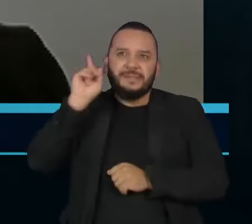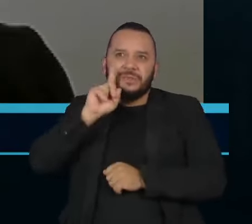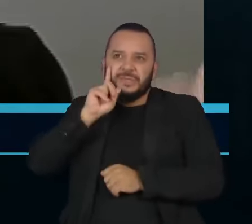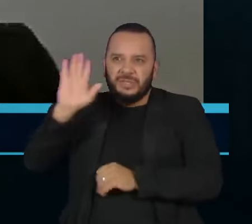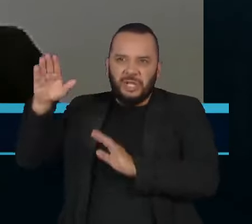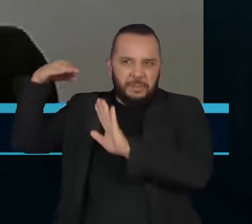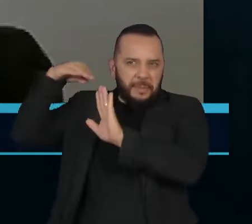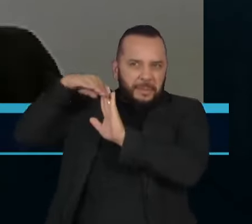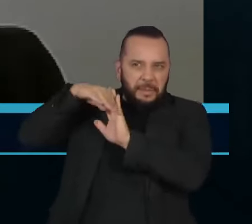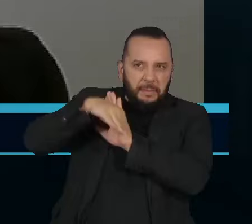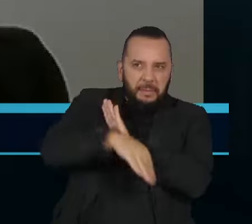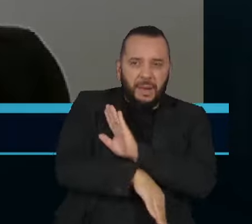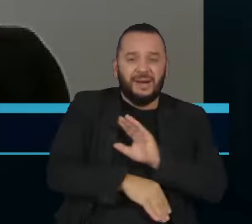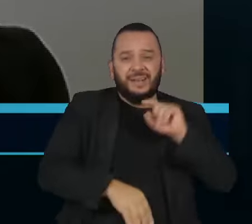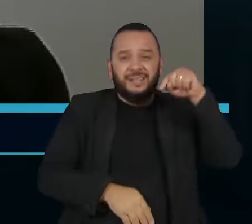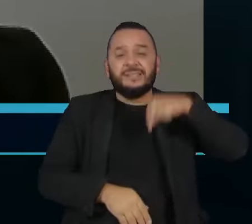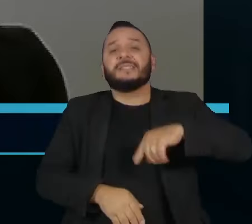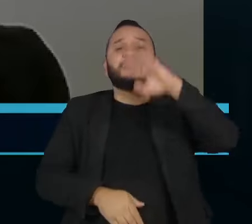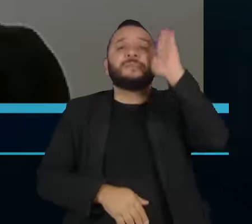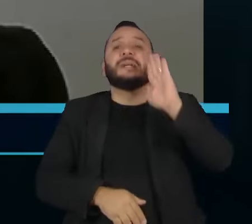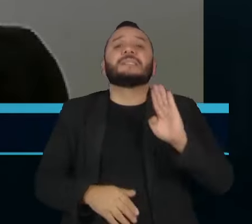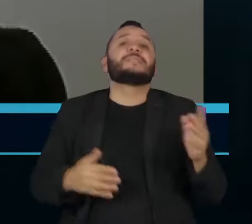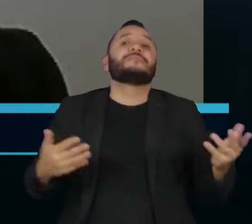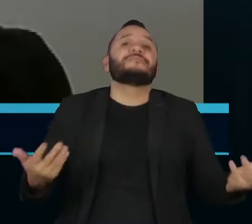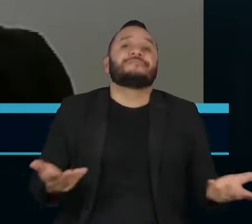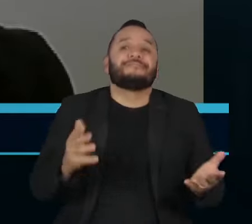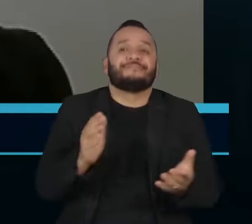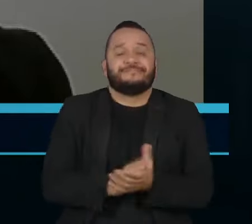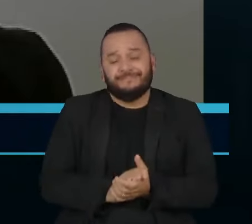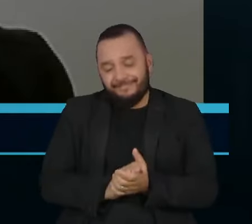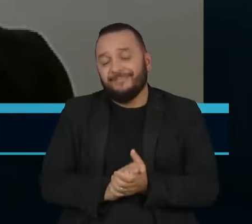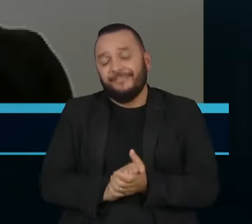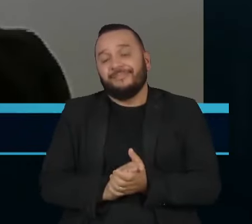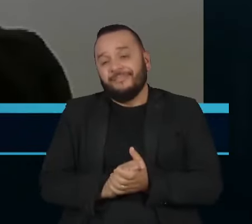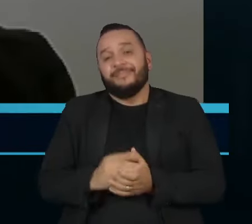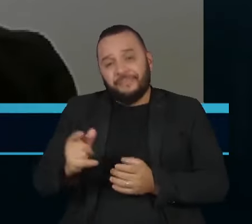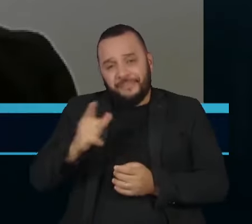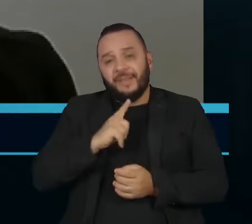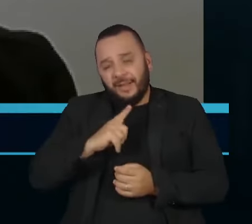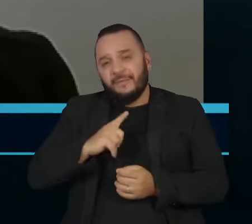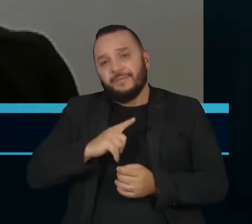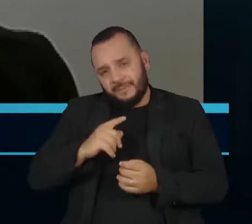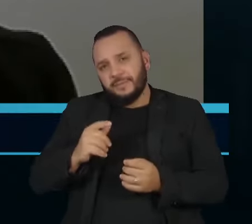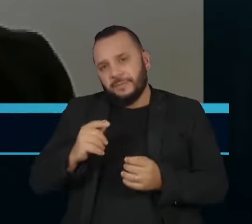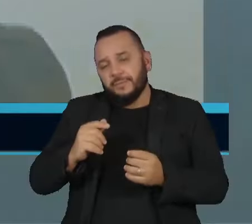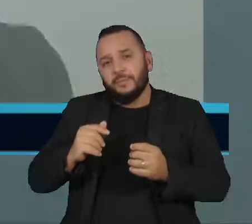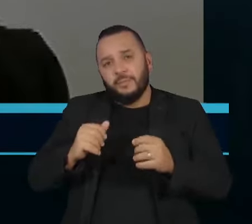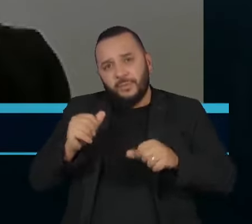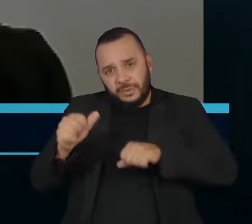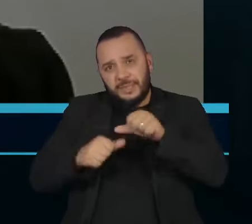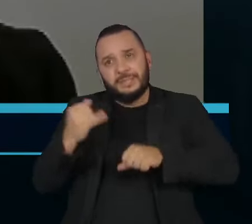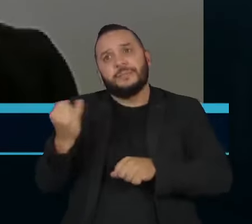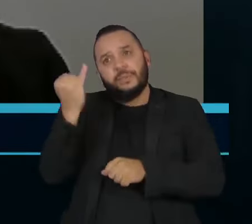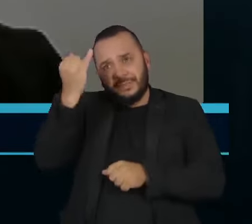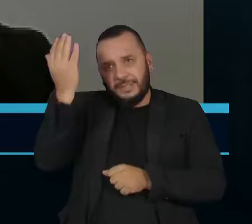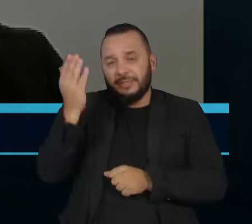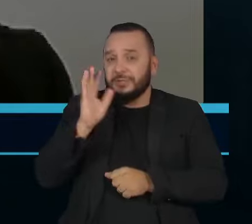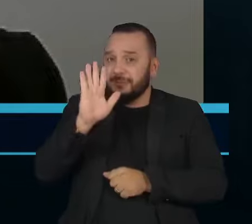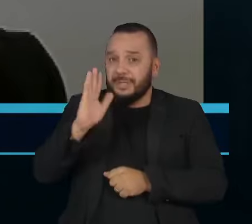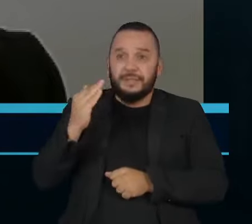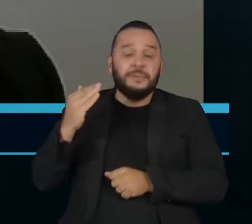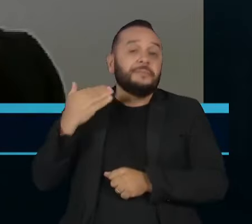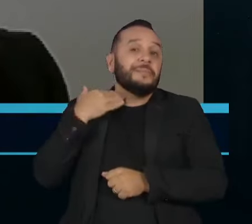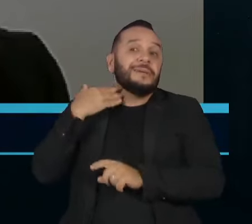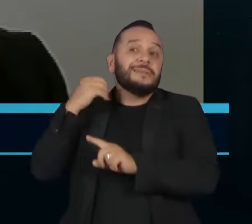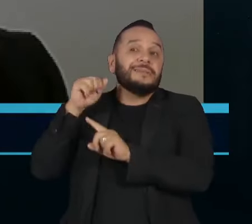março. E o que a gente viu foi uma mudança importante de avaliação ao longo desse ano. Então, o próprio Banco Central